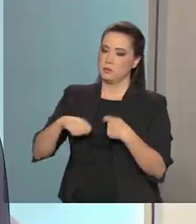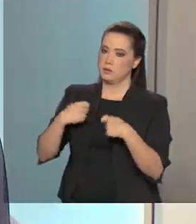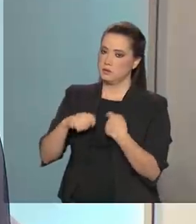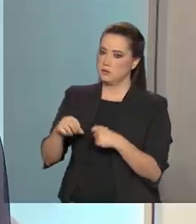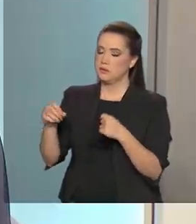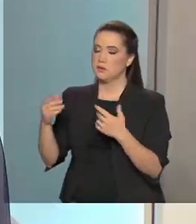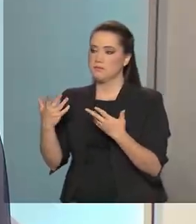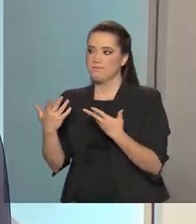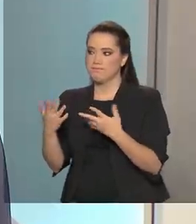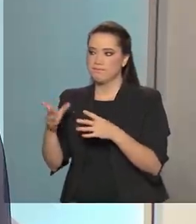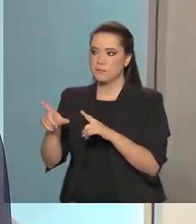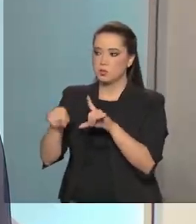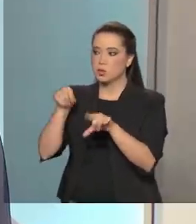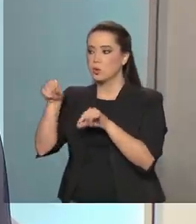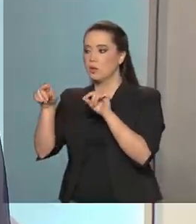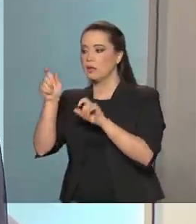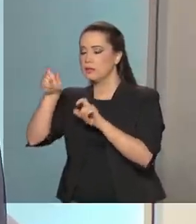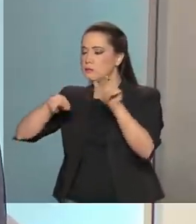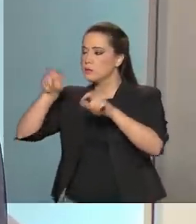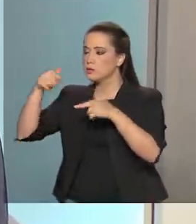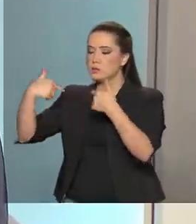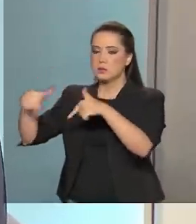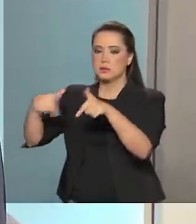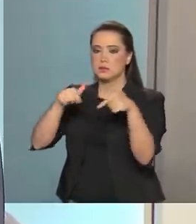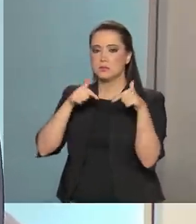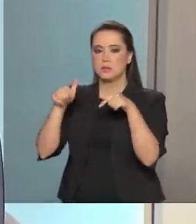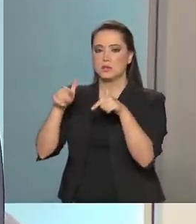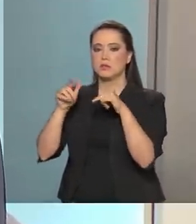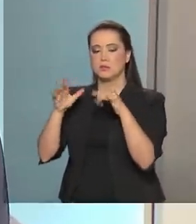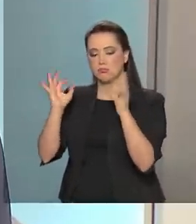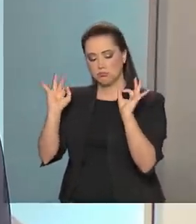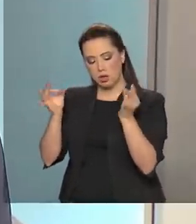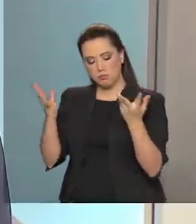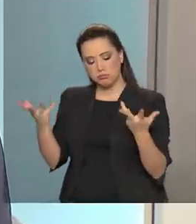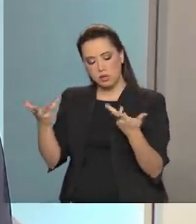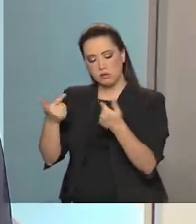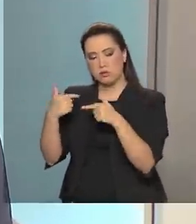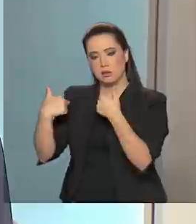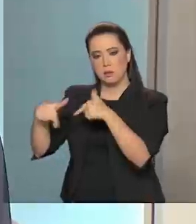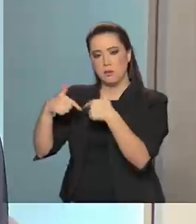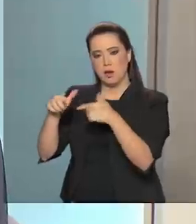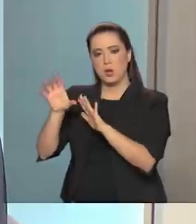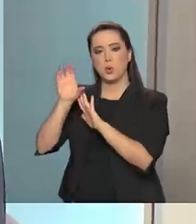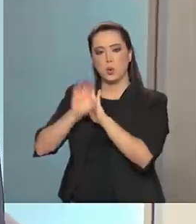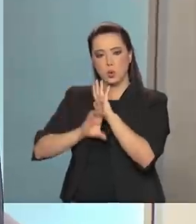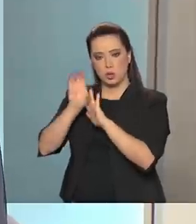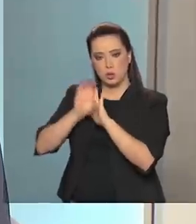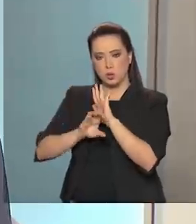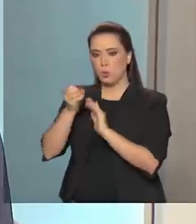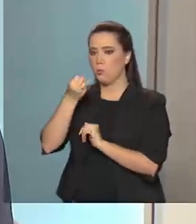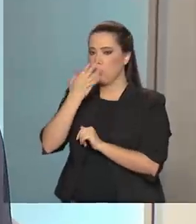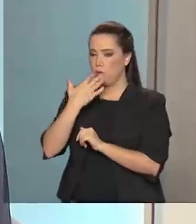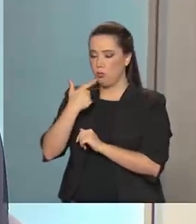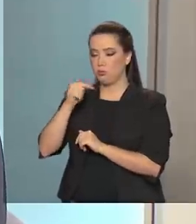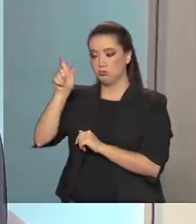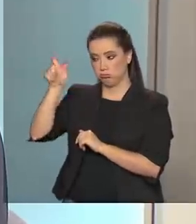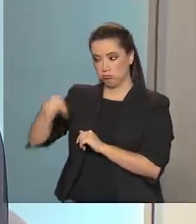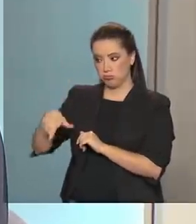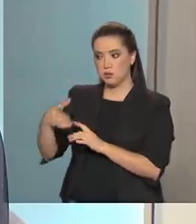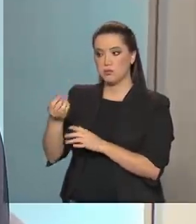pessoas com competência, com excelência, excepcional, currículo e com perfil